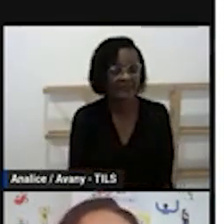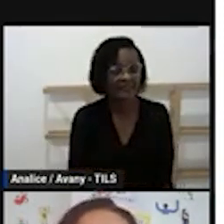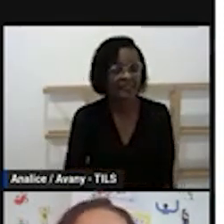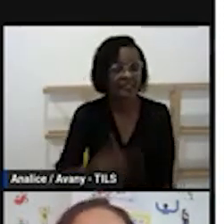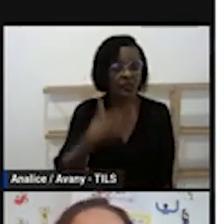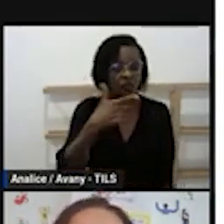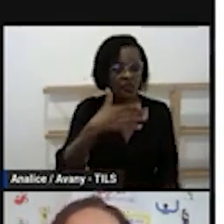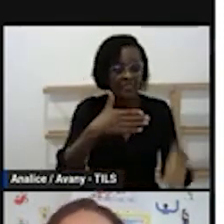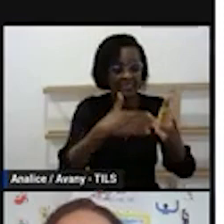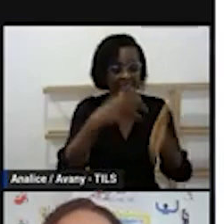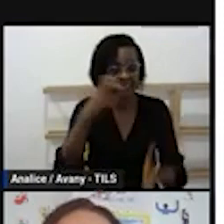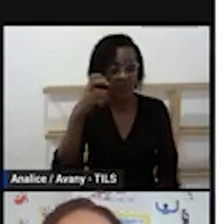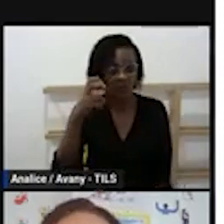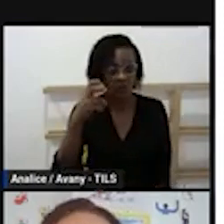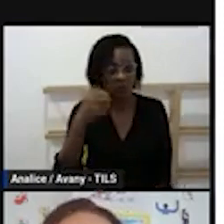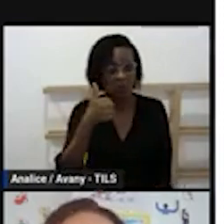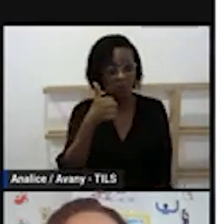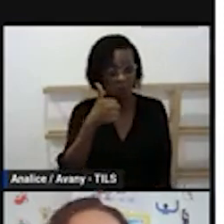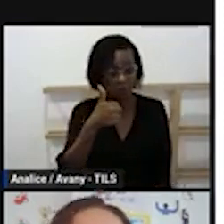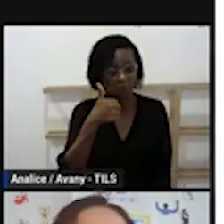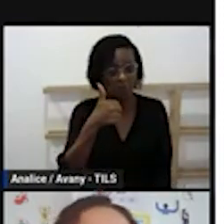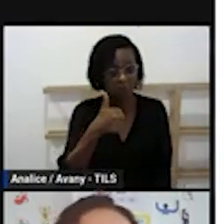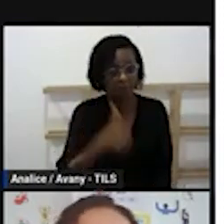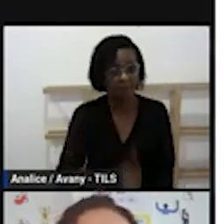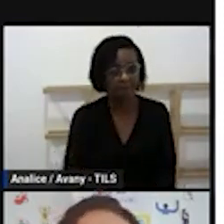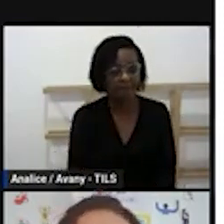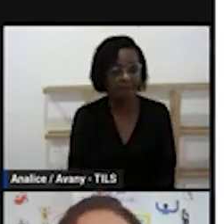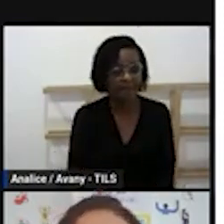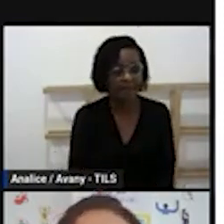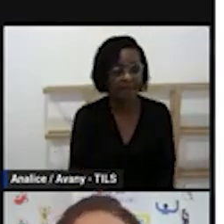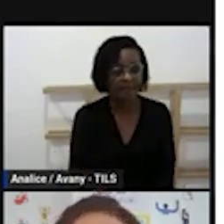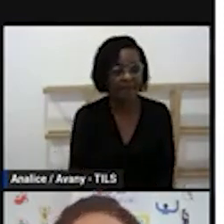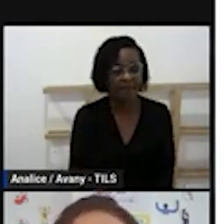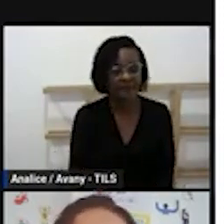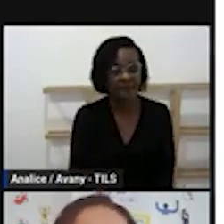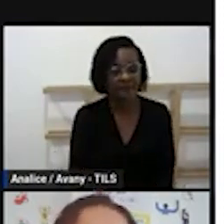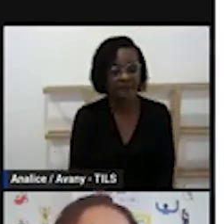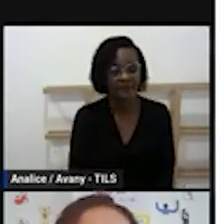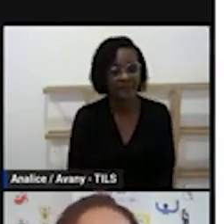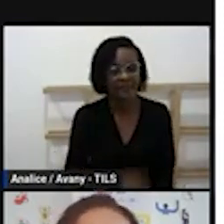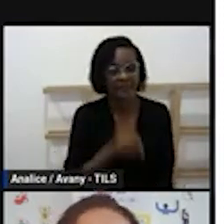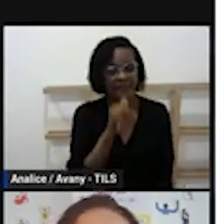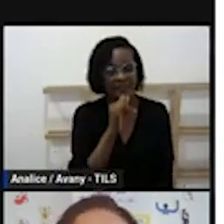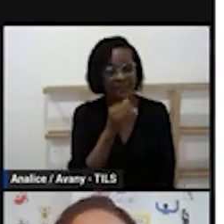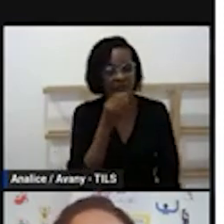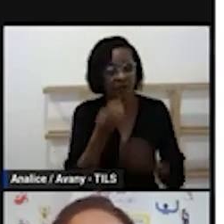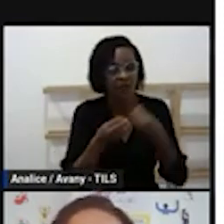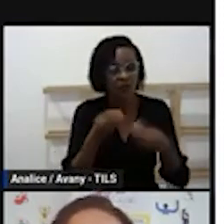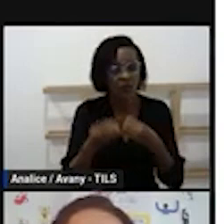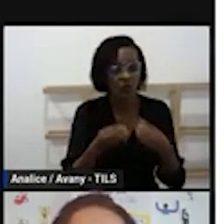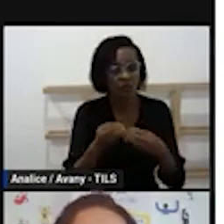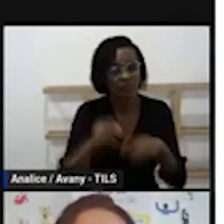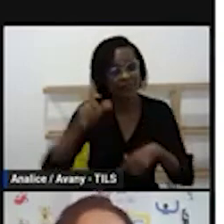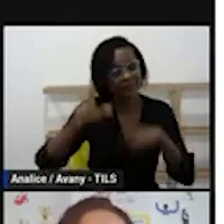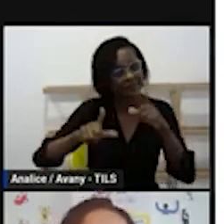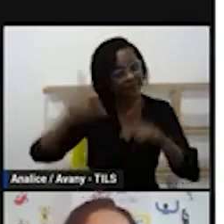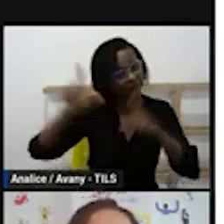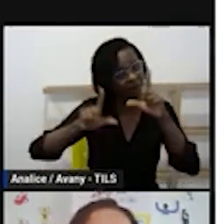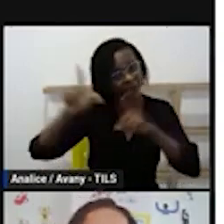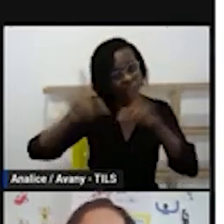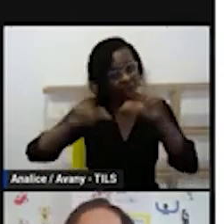5 anos então entrou aqui com uma atividade permanente as experiências tecnológicas o uso do Chromebook a Smart TV